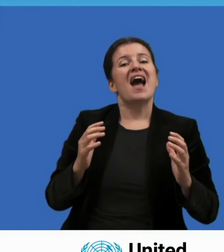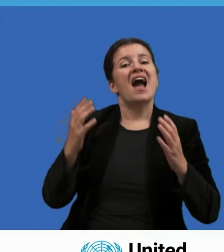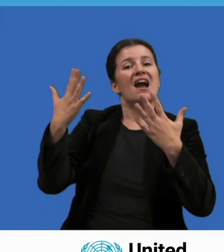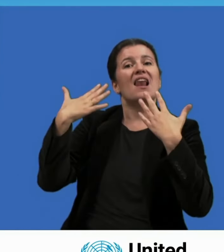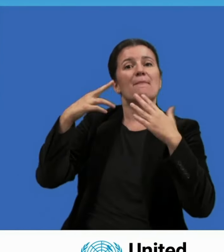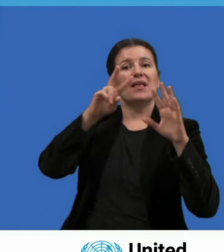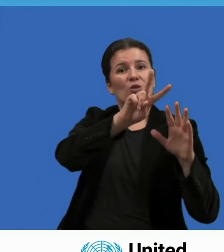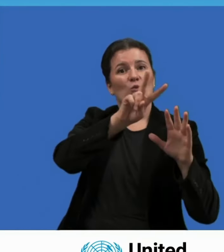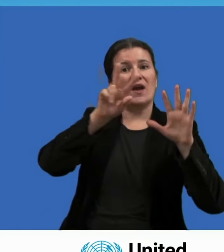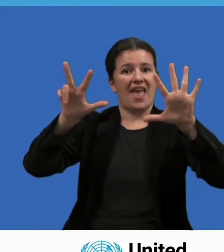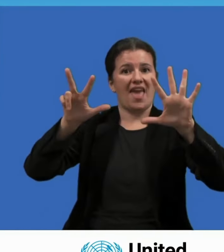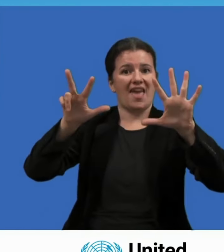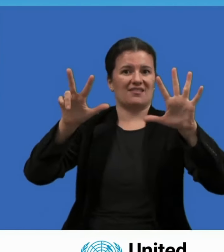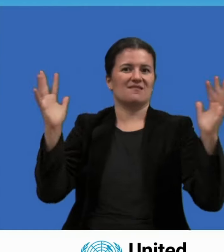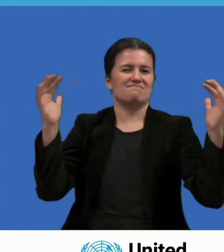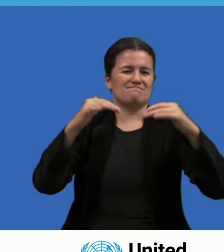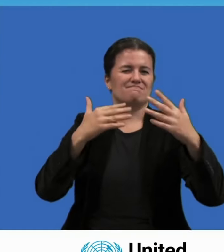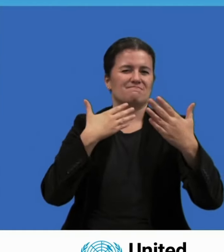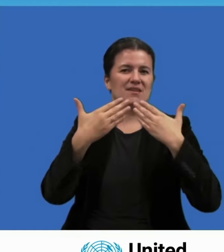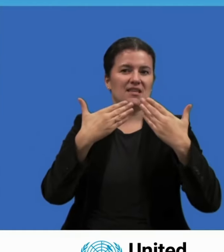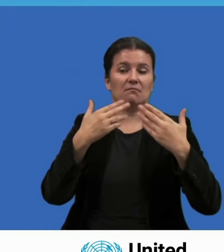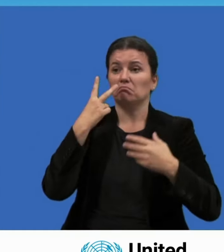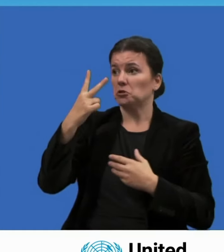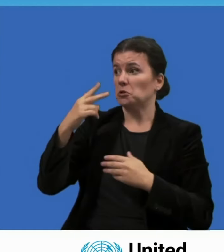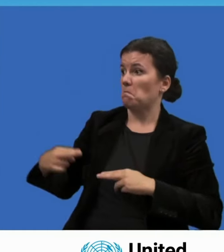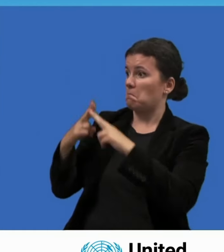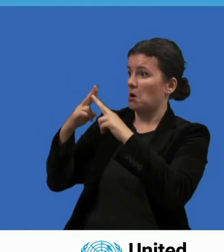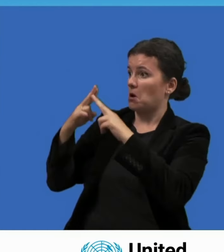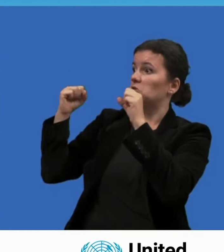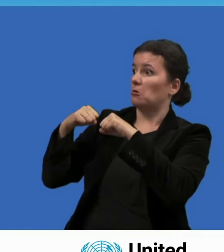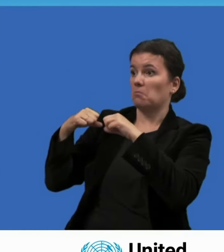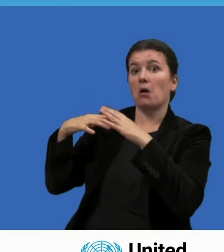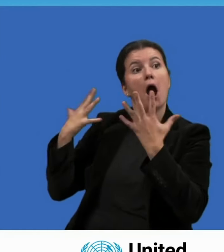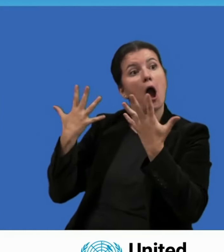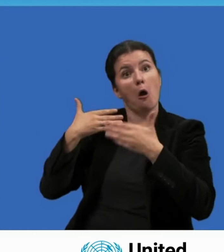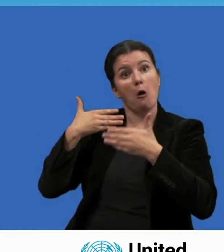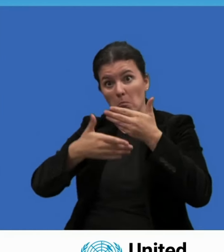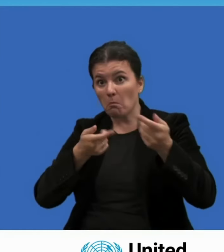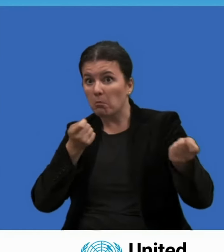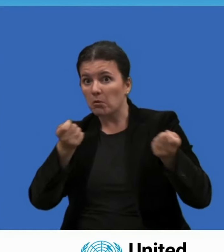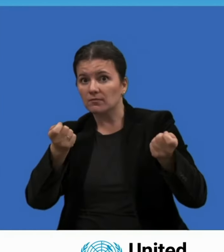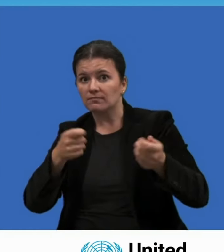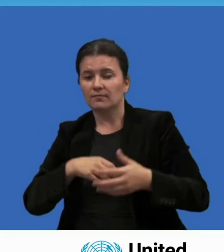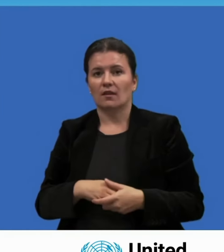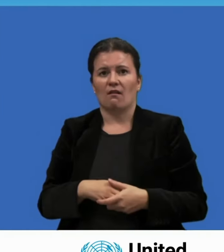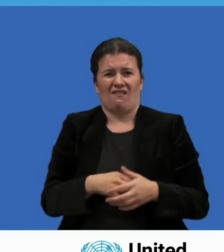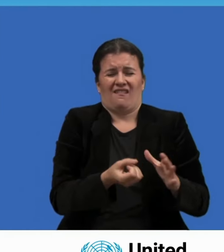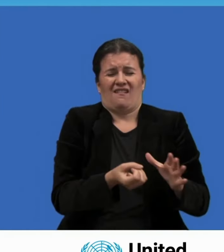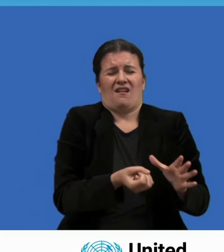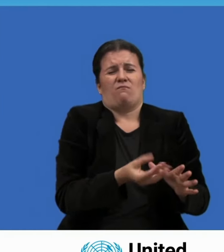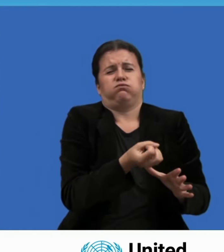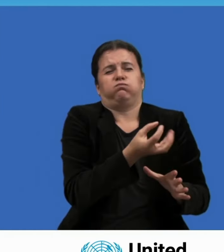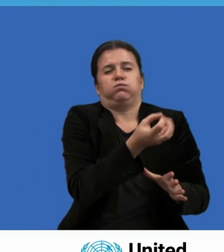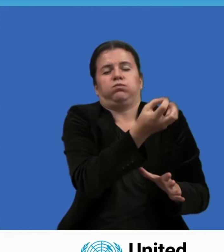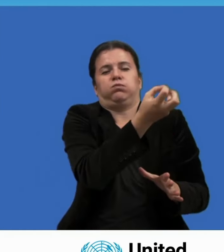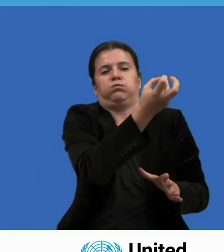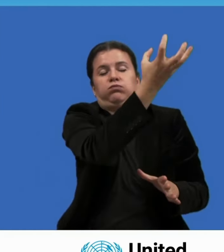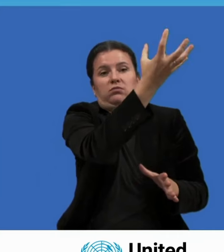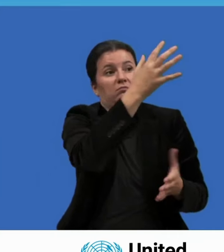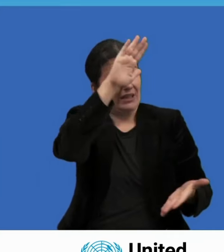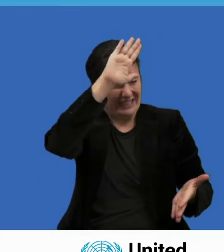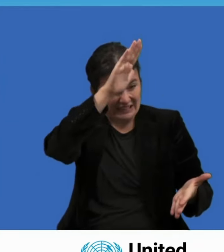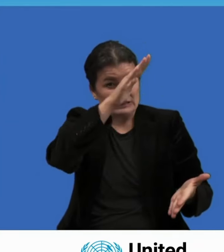Paris. Os níveis atuais de redução de emissões de gases de efeito estufa e financiamento climático